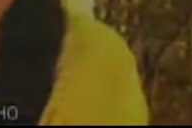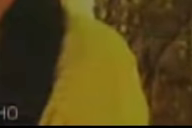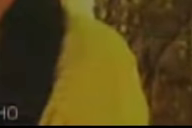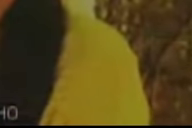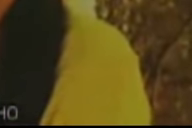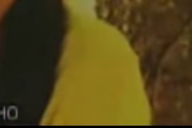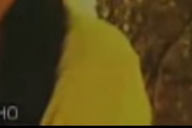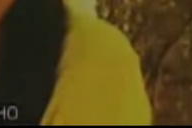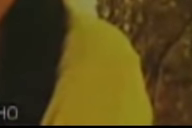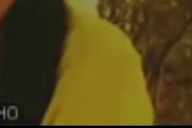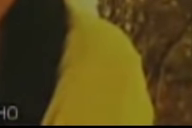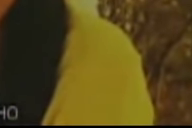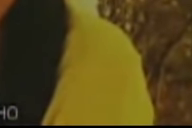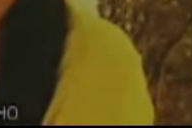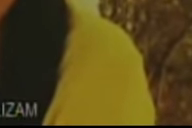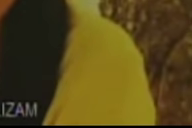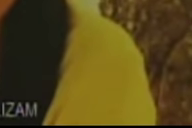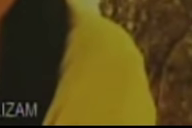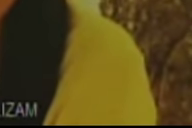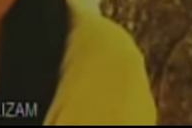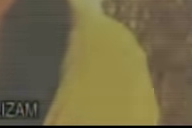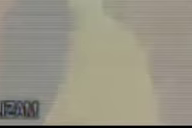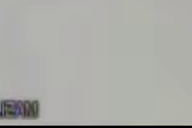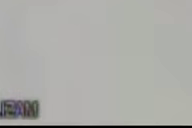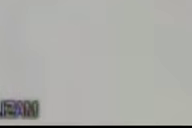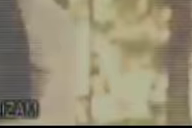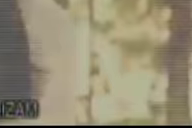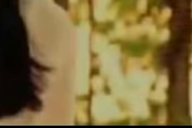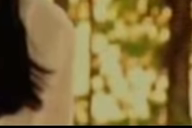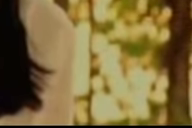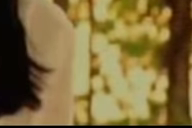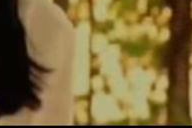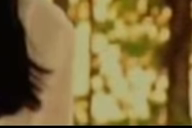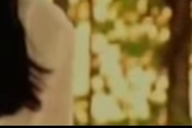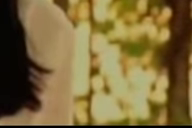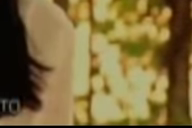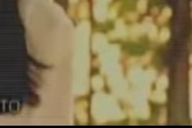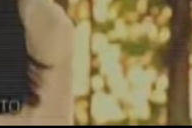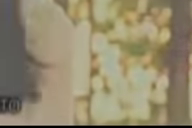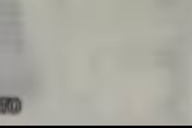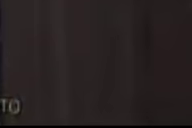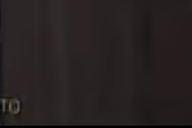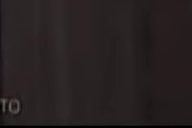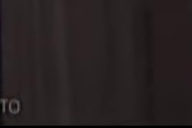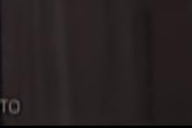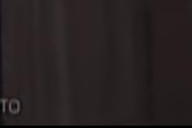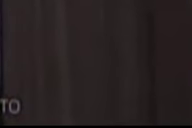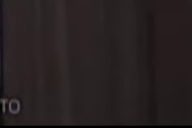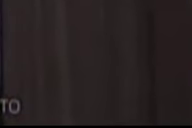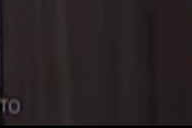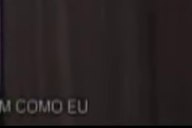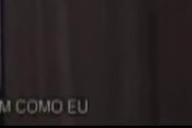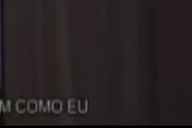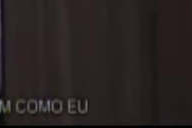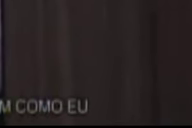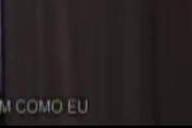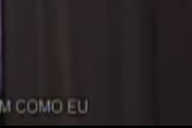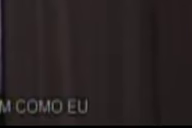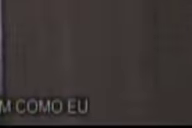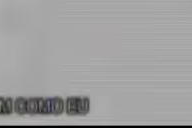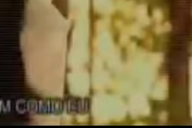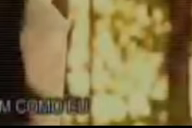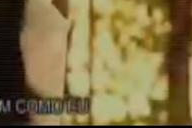transmitindo que com o trabalho os nossos sonhos se realizam. E eu tinha sonhos. Concluí a faculdade de Direito, encontrei